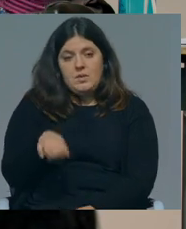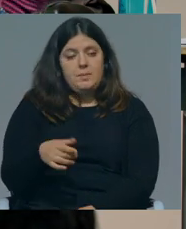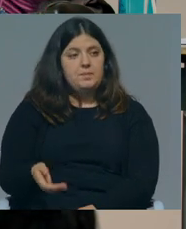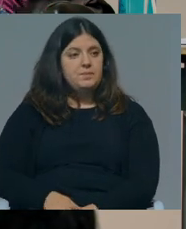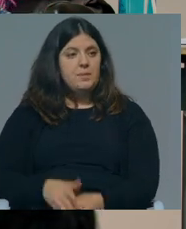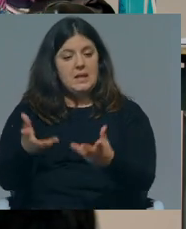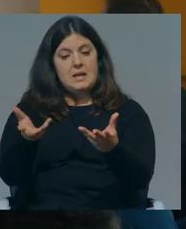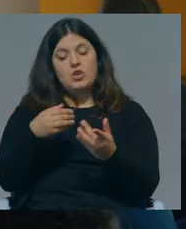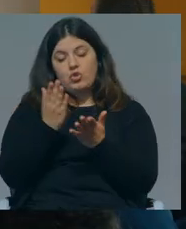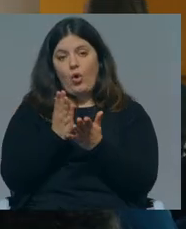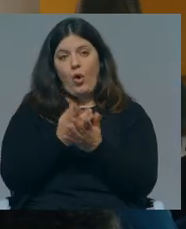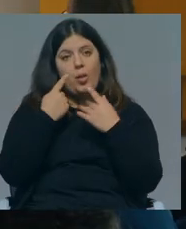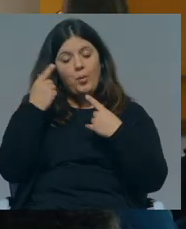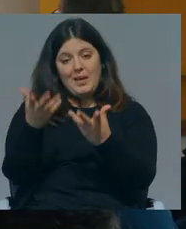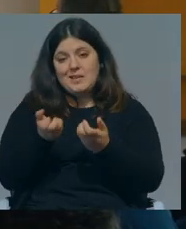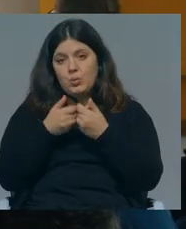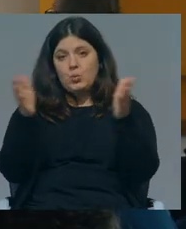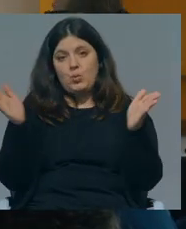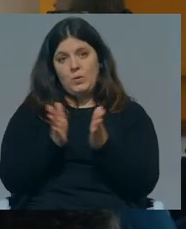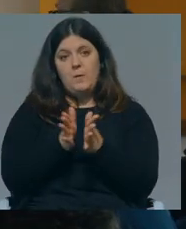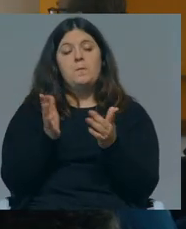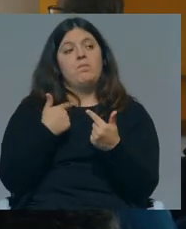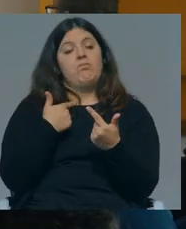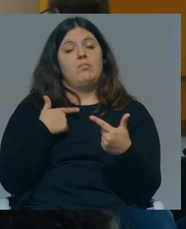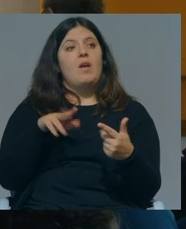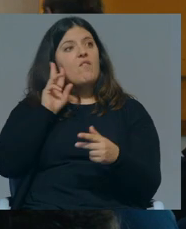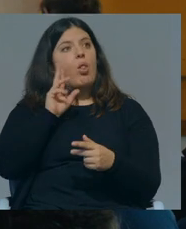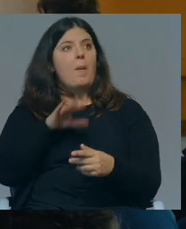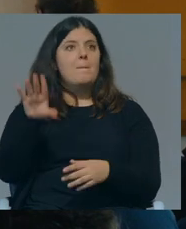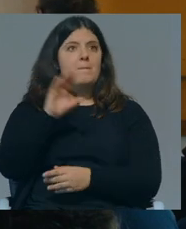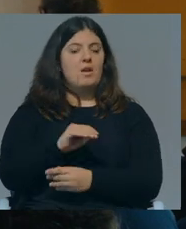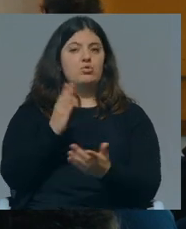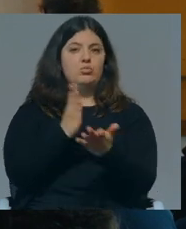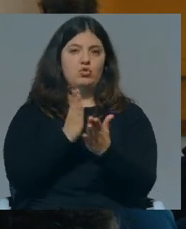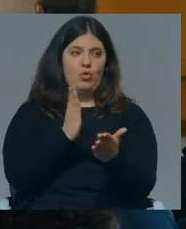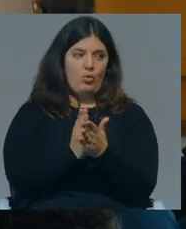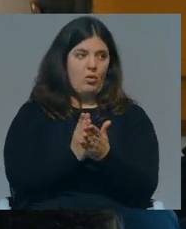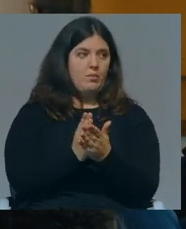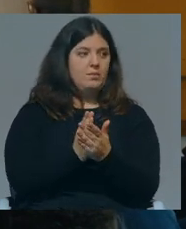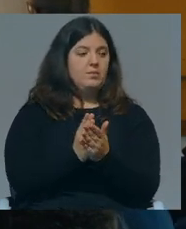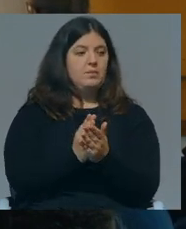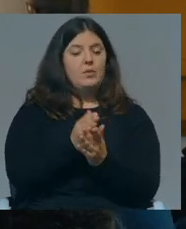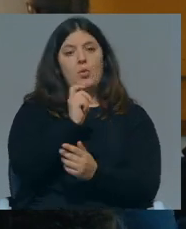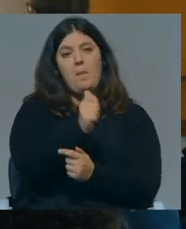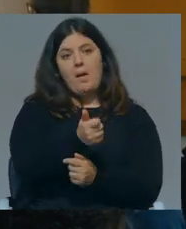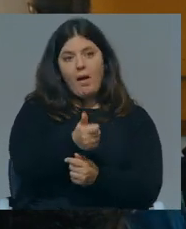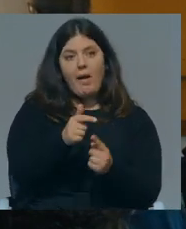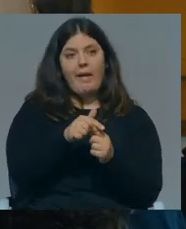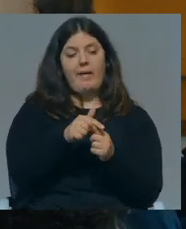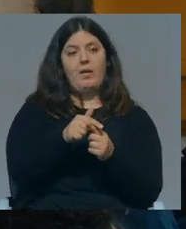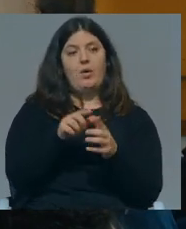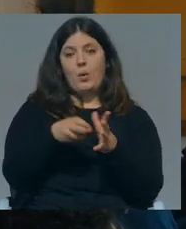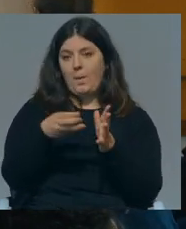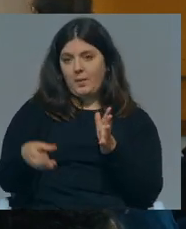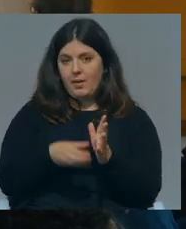quer dizer eu acho que tem muito mais valor uma escola de um bairro extremamente